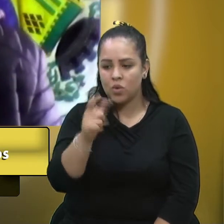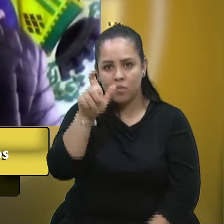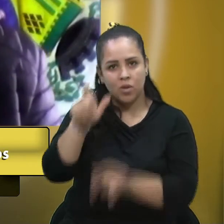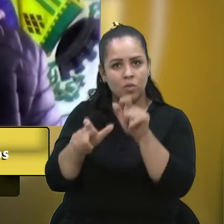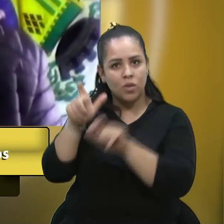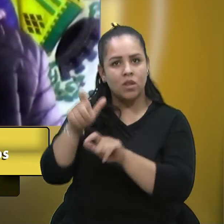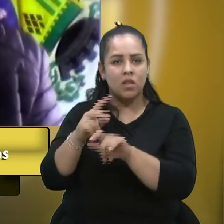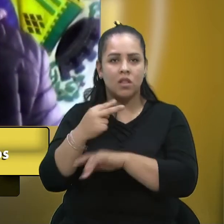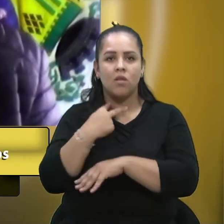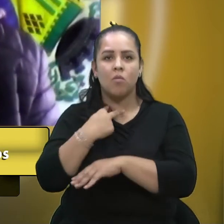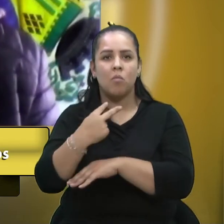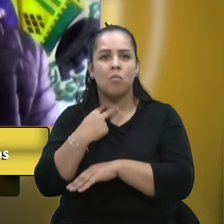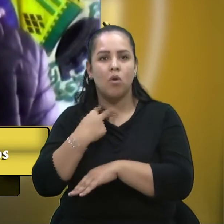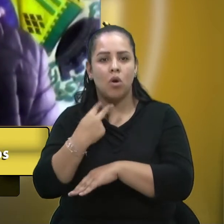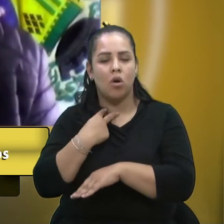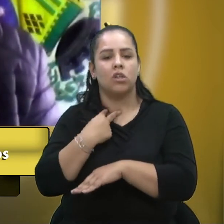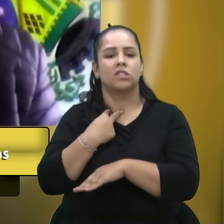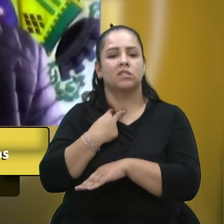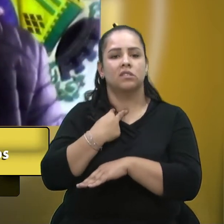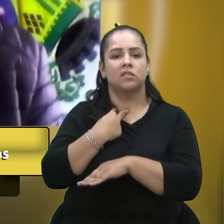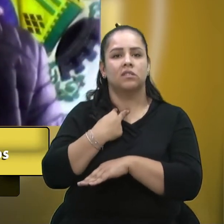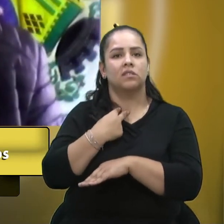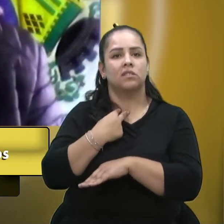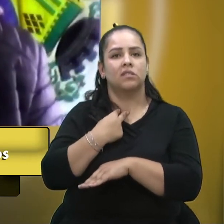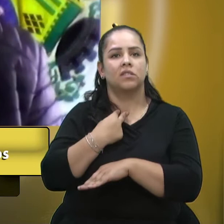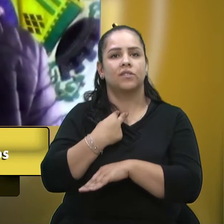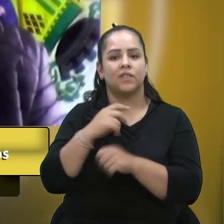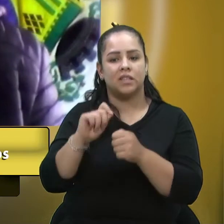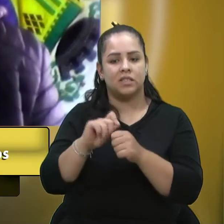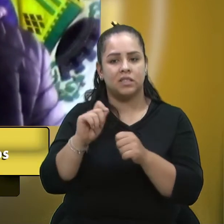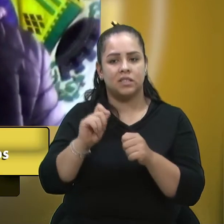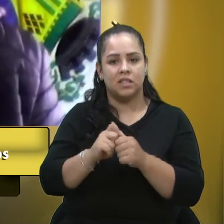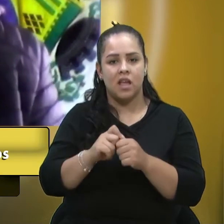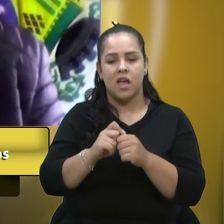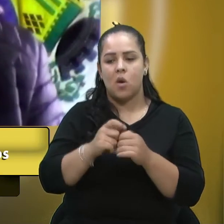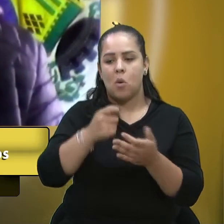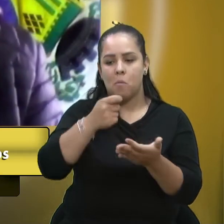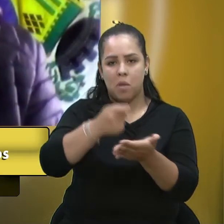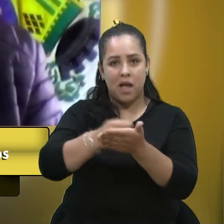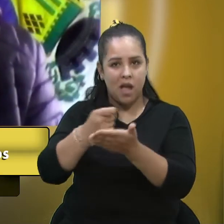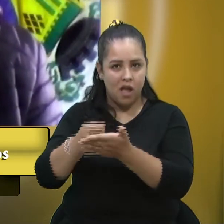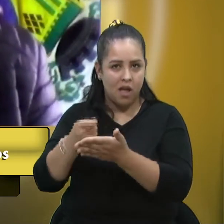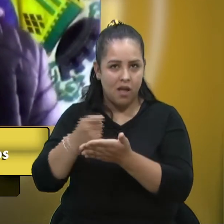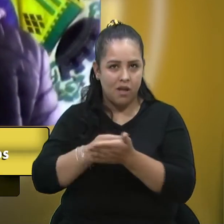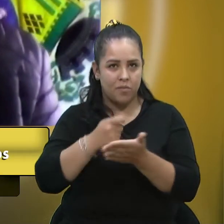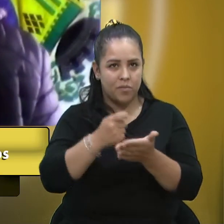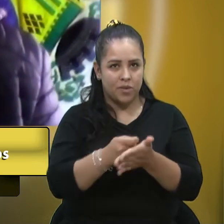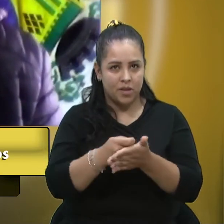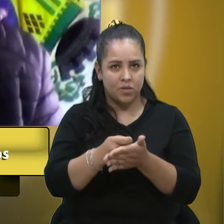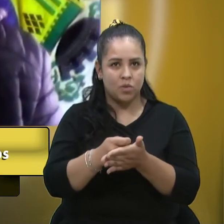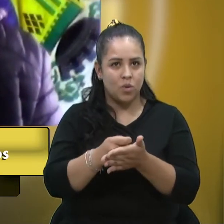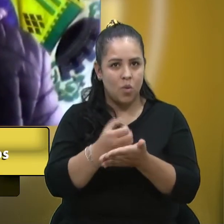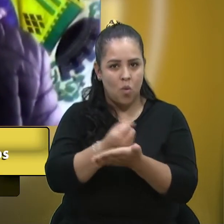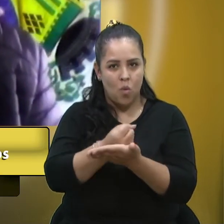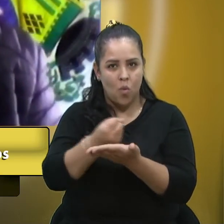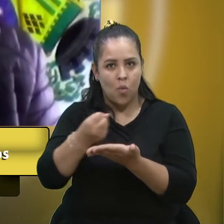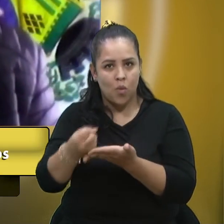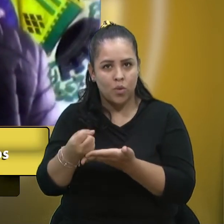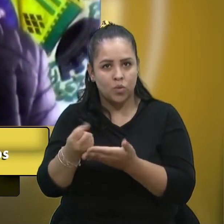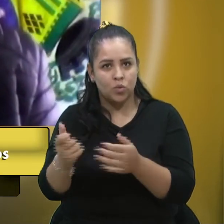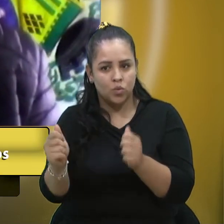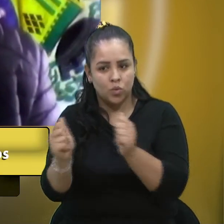com as suas obrigações, não puderam quitar os seus contratos com a